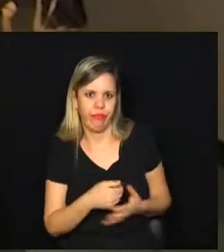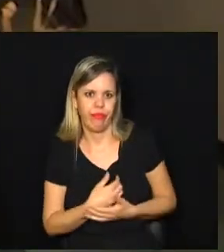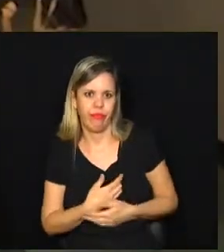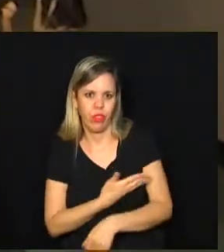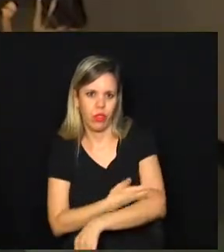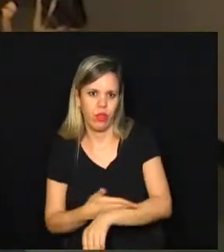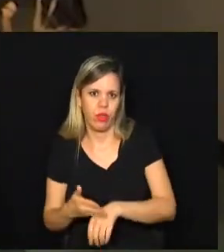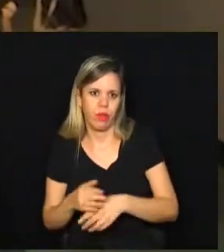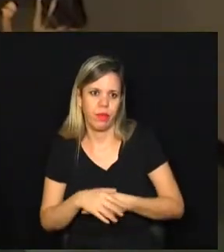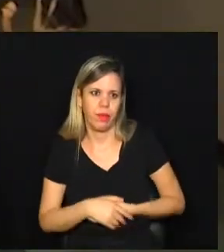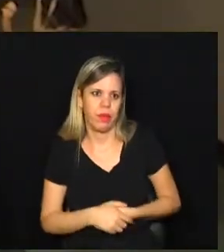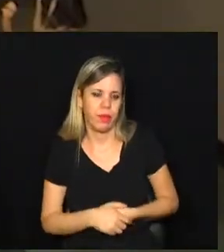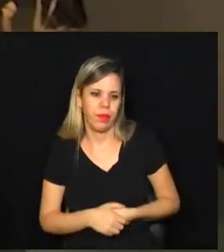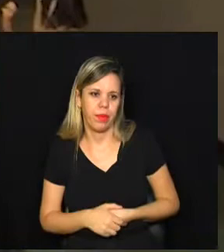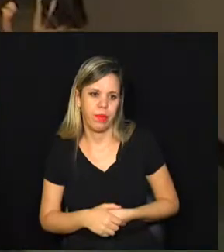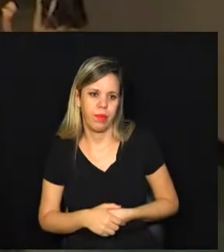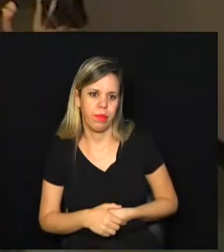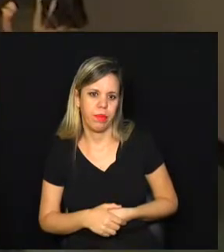sabido.